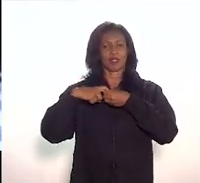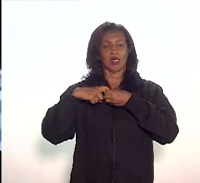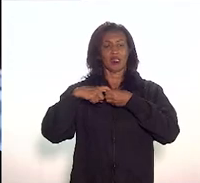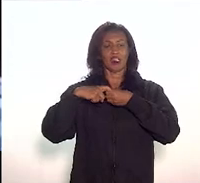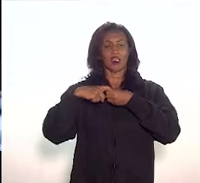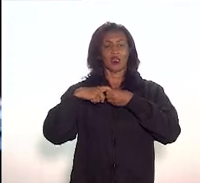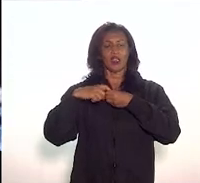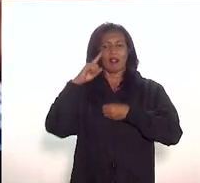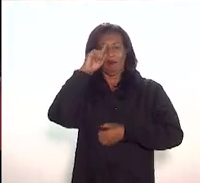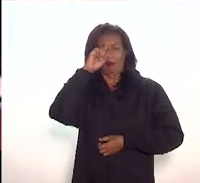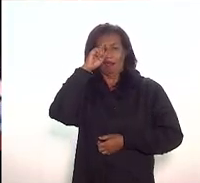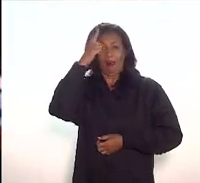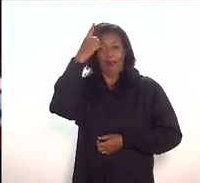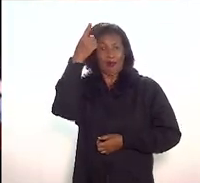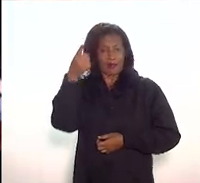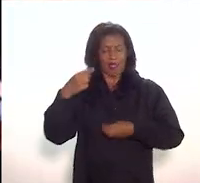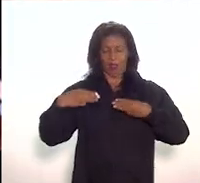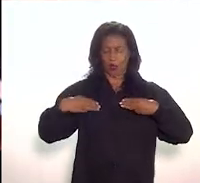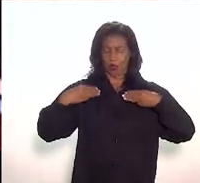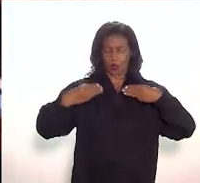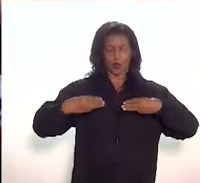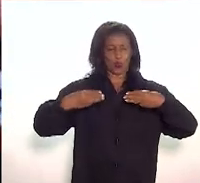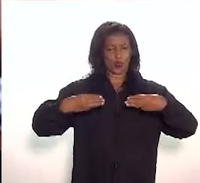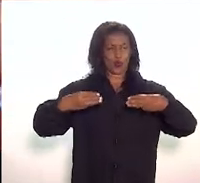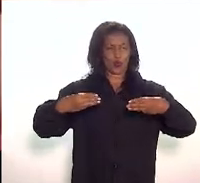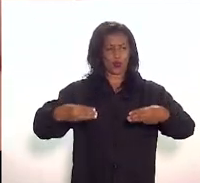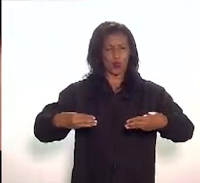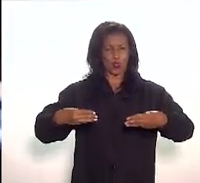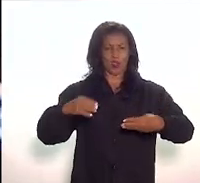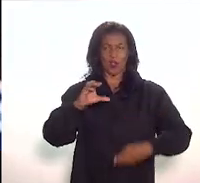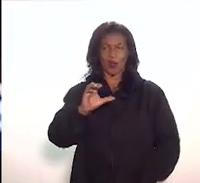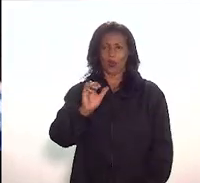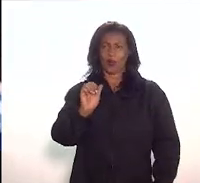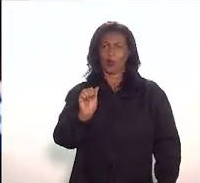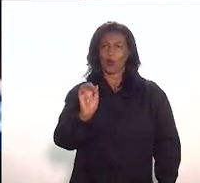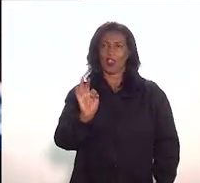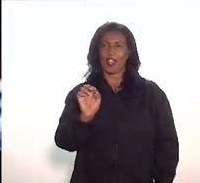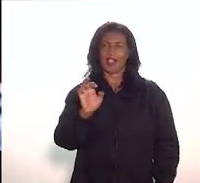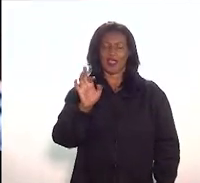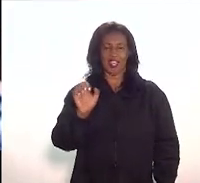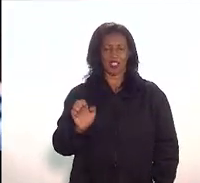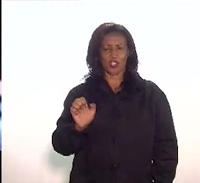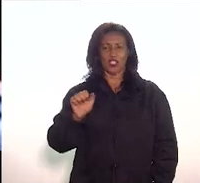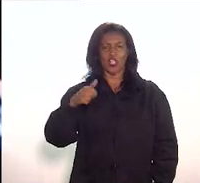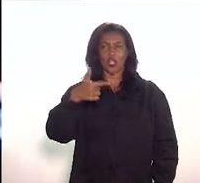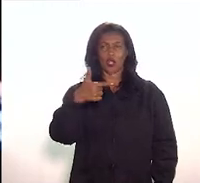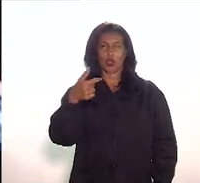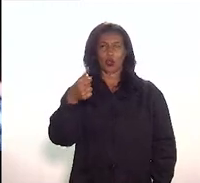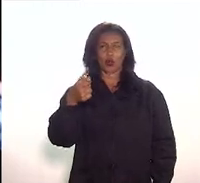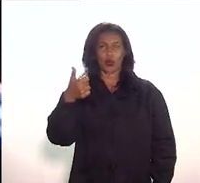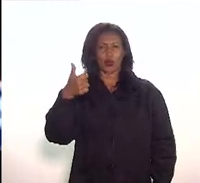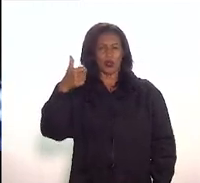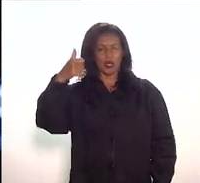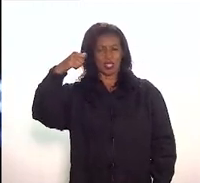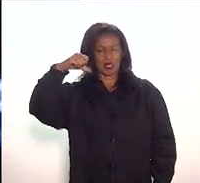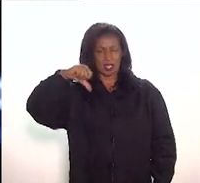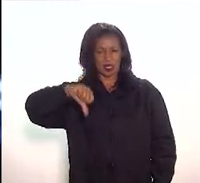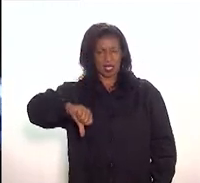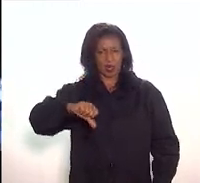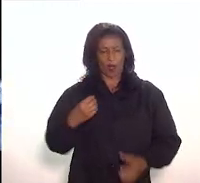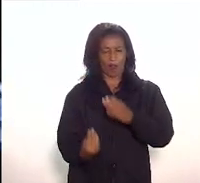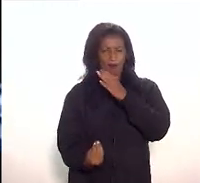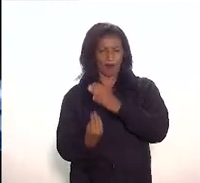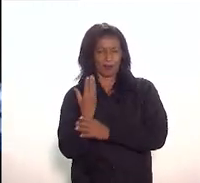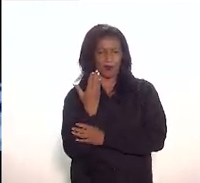ideia do Museu de Arquitetura Urbana do Catete. Ele surge em 2019 no Museu da República. Devido a essa proximidade, eu e o André